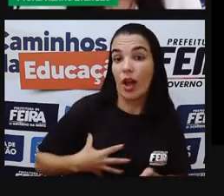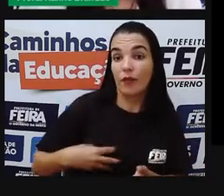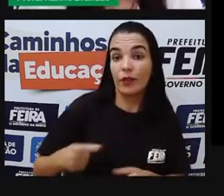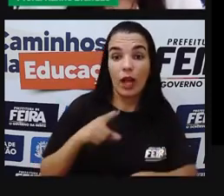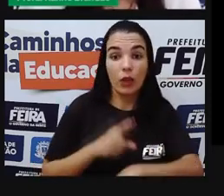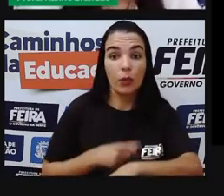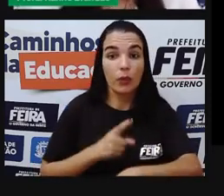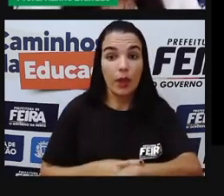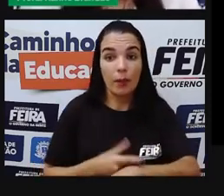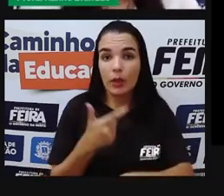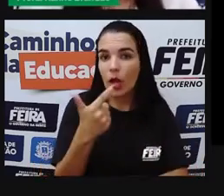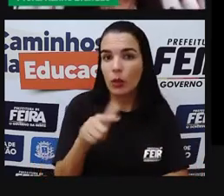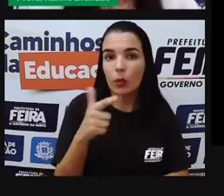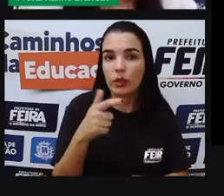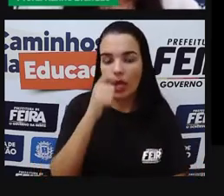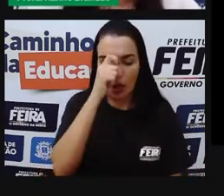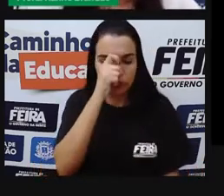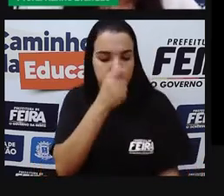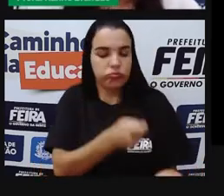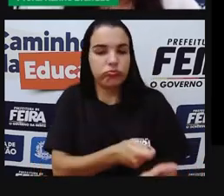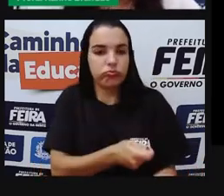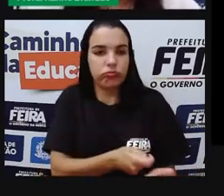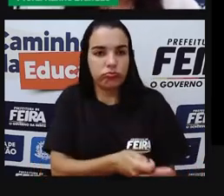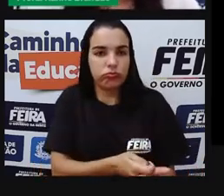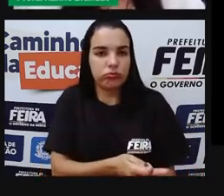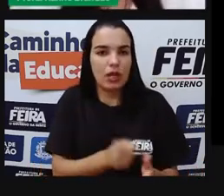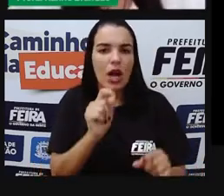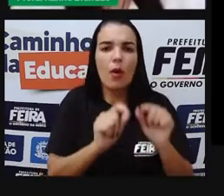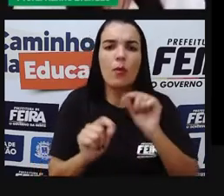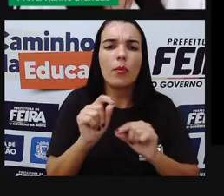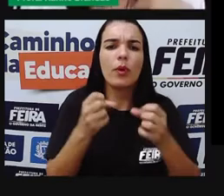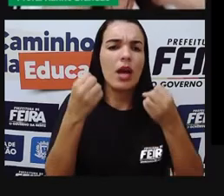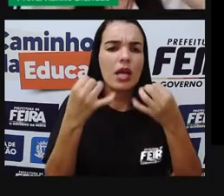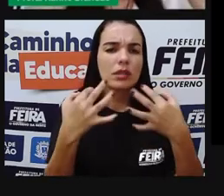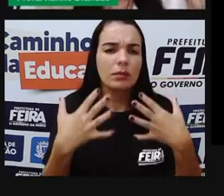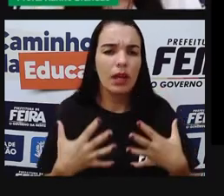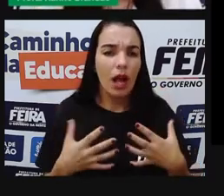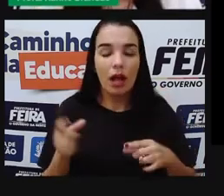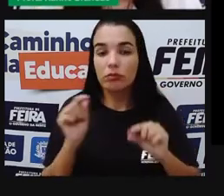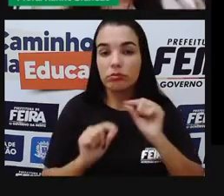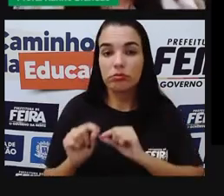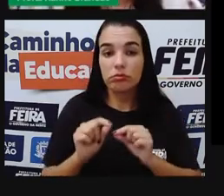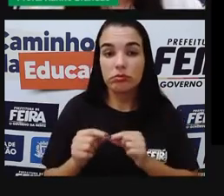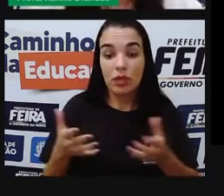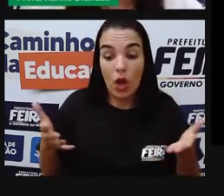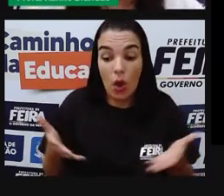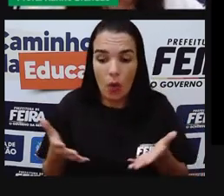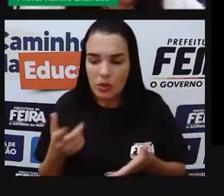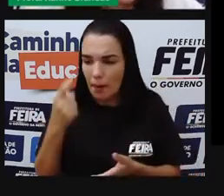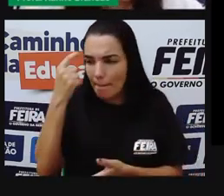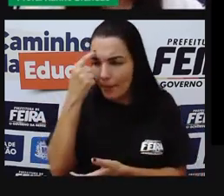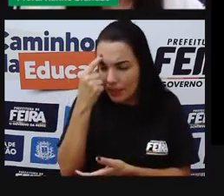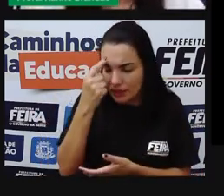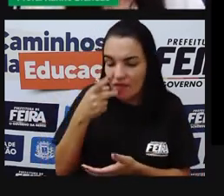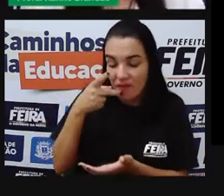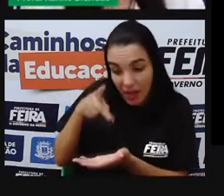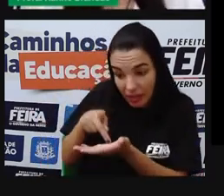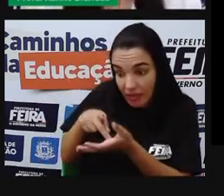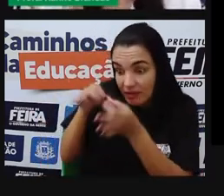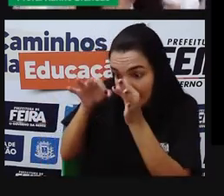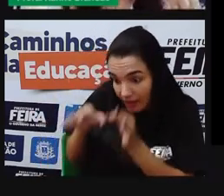quer dizer? Quer dizer que às vezes, principalmente na ciência, o que nós achamos hoje, que é a verdade absoluta,